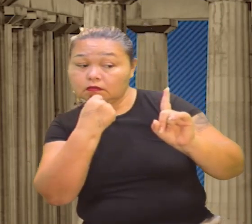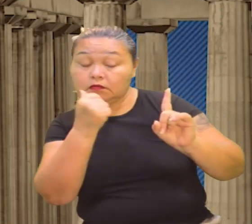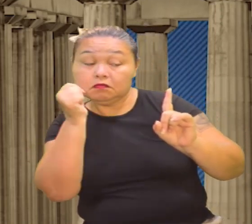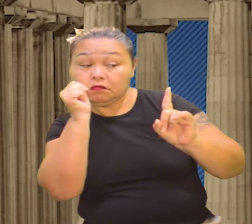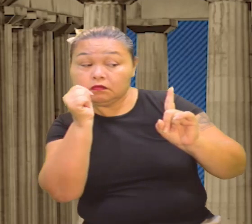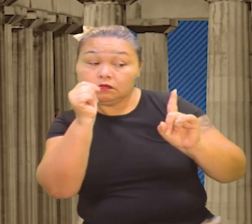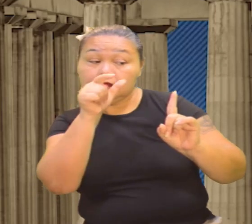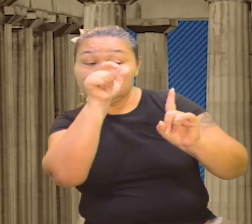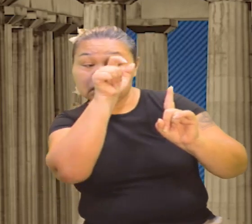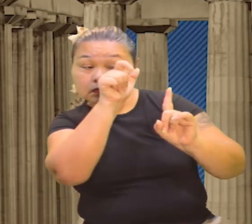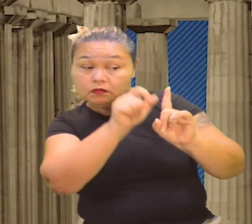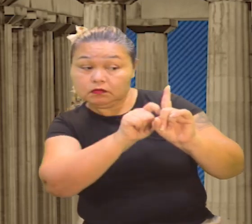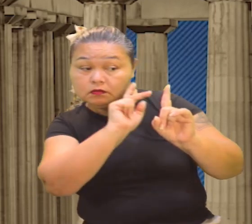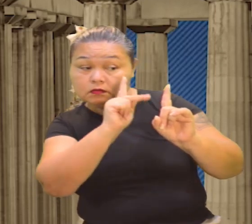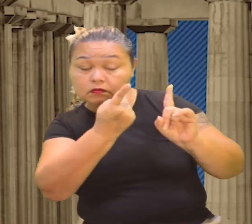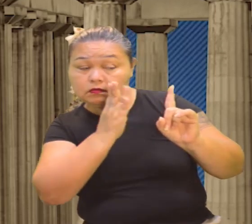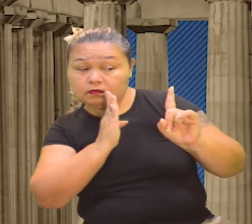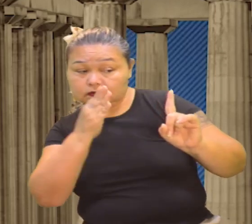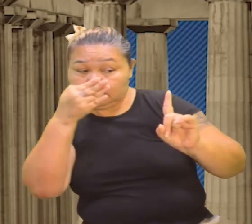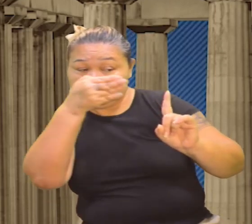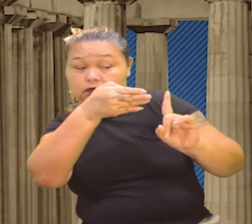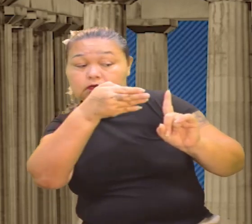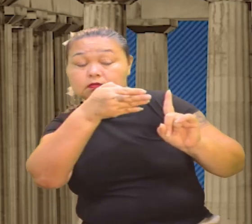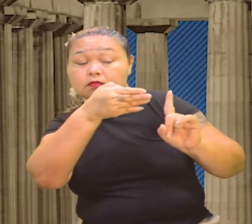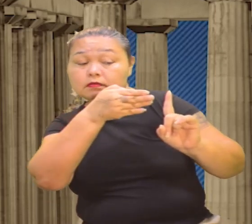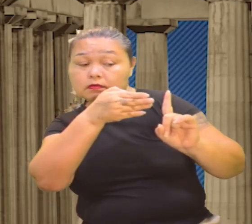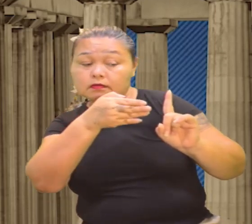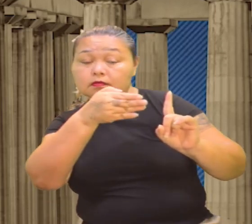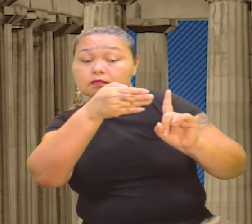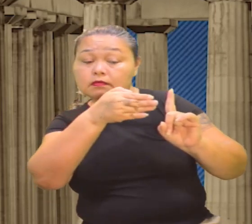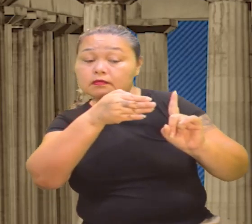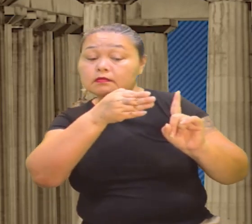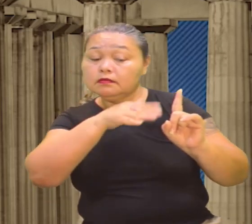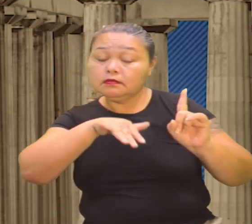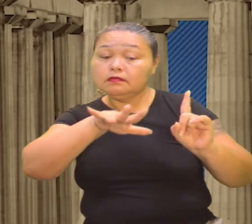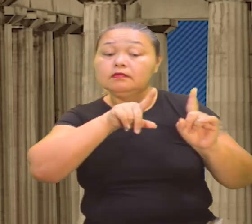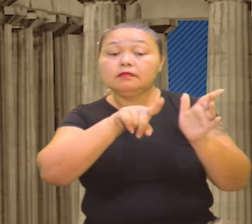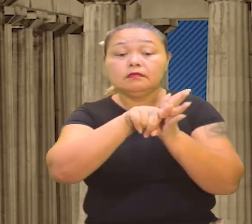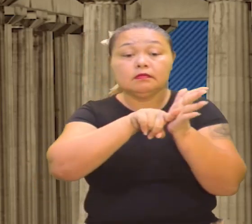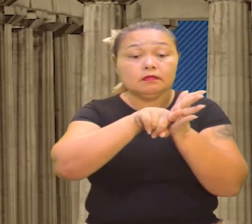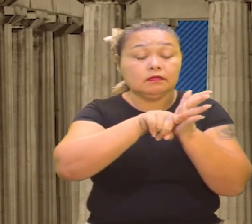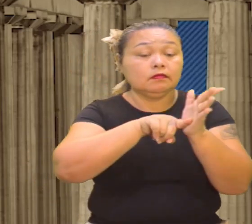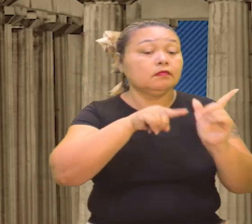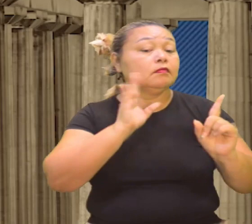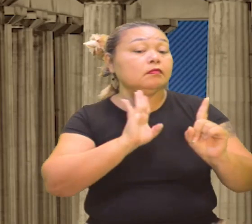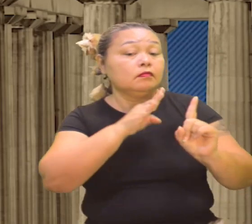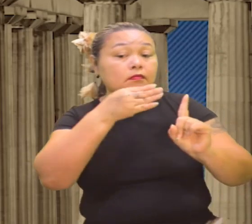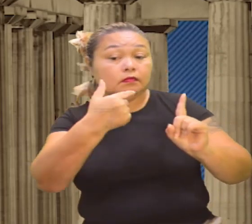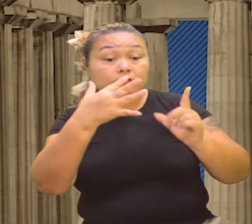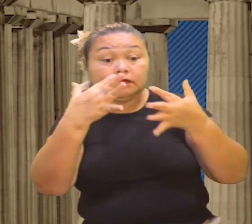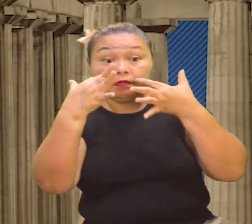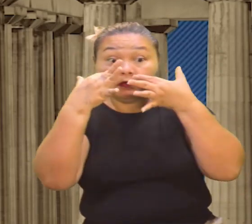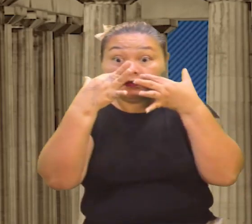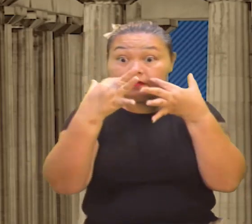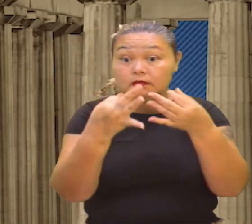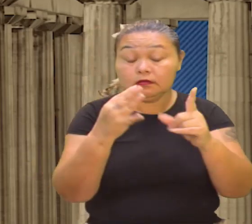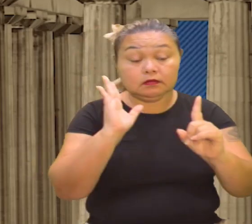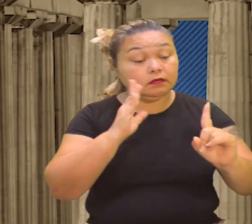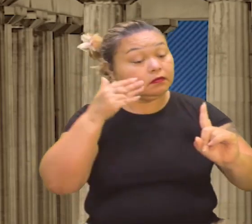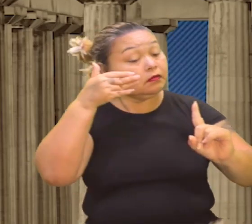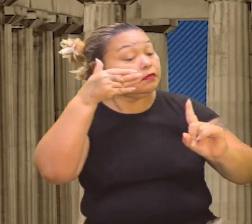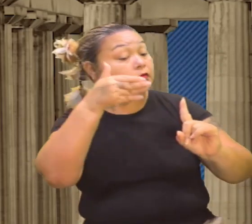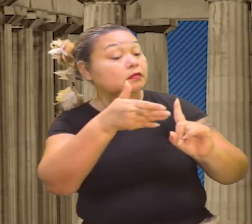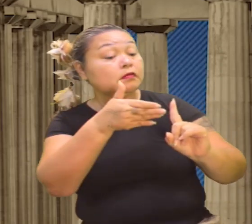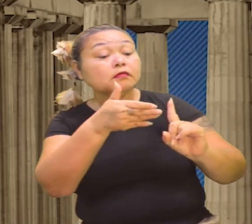homem, mulher, etc. Estão no centro, lá no meio das pesquisas, no centro das atenções, no